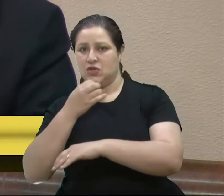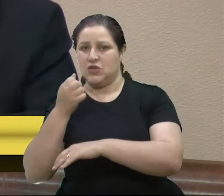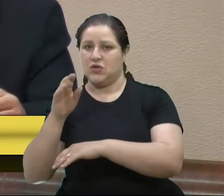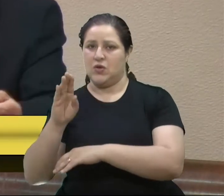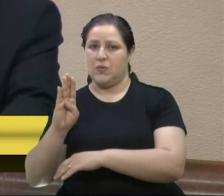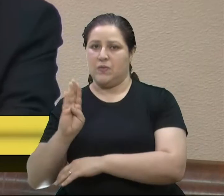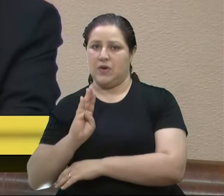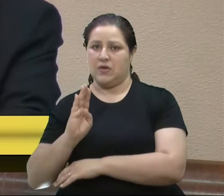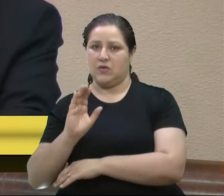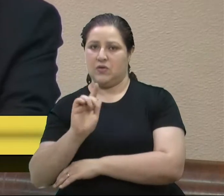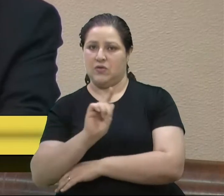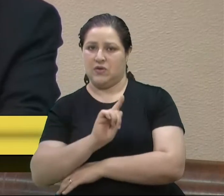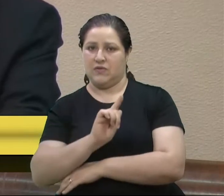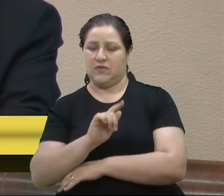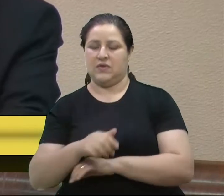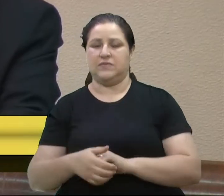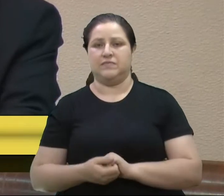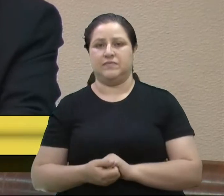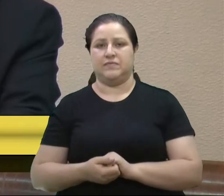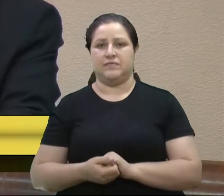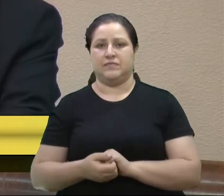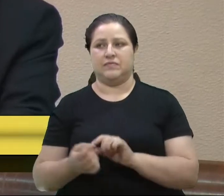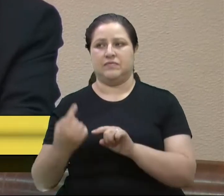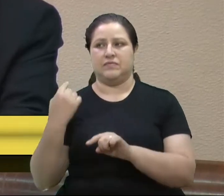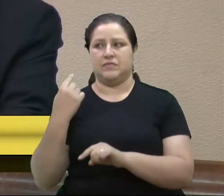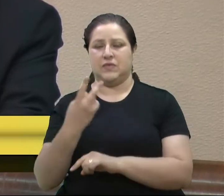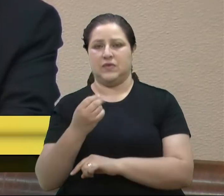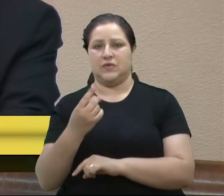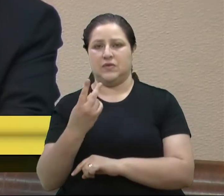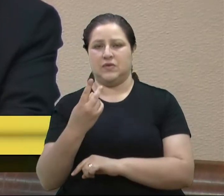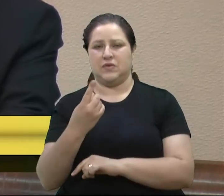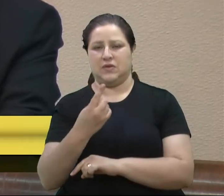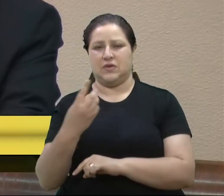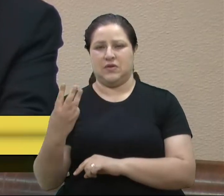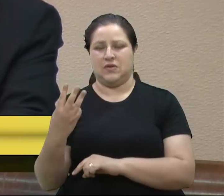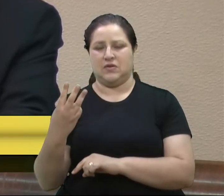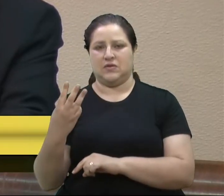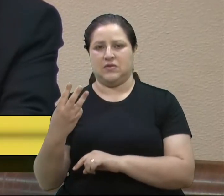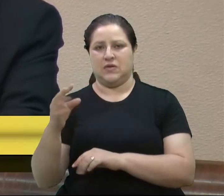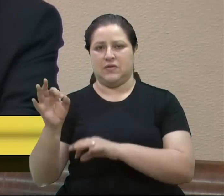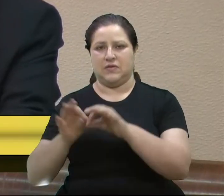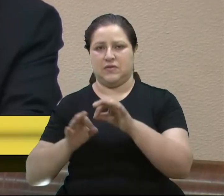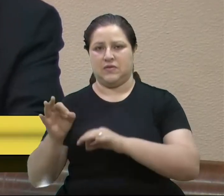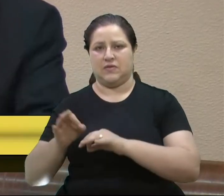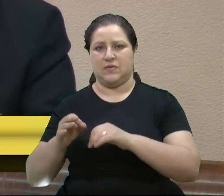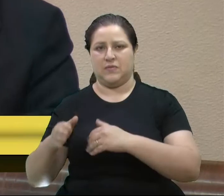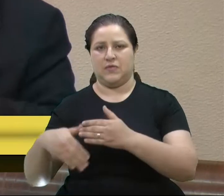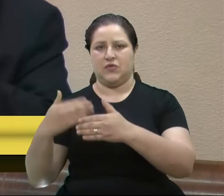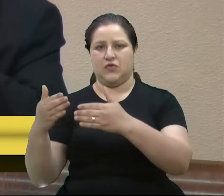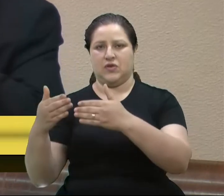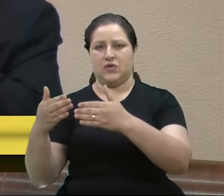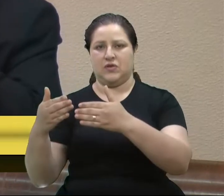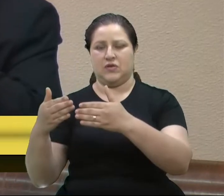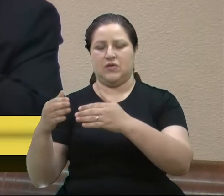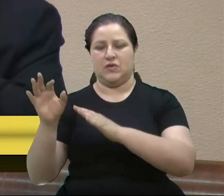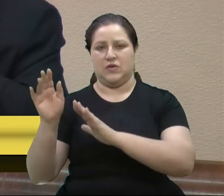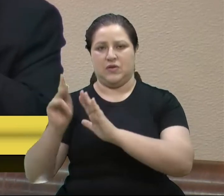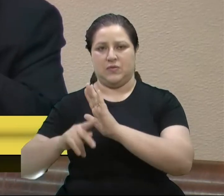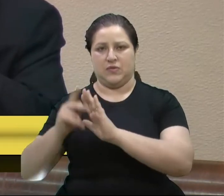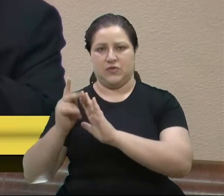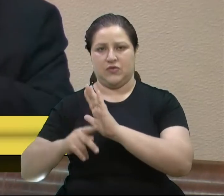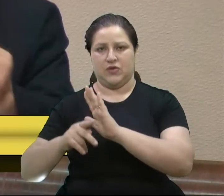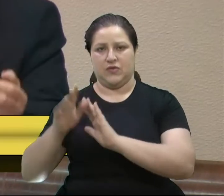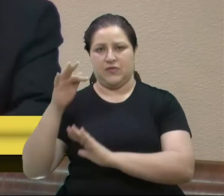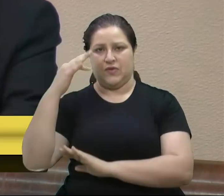desenvolvemos um projeto, o projeto Filosofia, Cinema e Educação, com a finalidade de levar as escolas do Rio Grande do Sul e Santa Catarina,